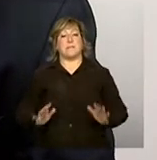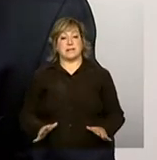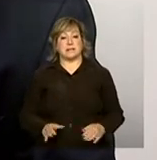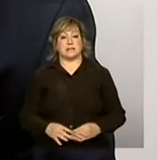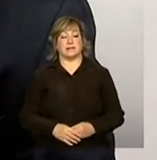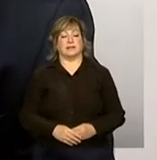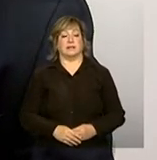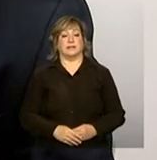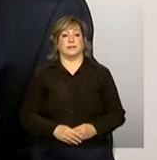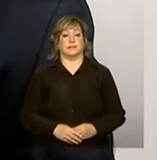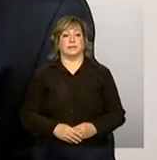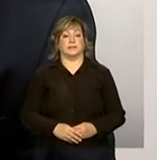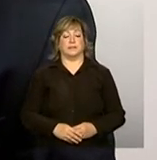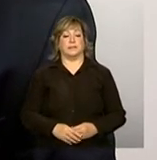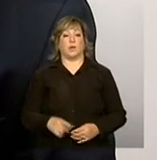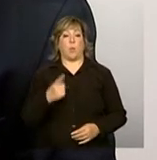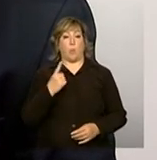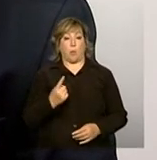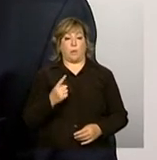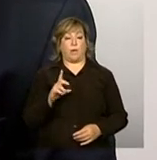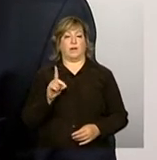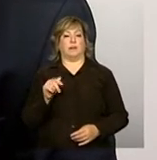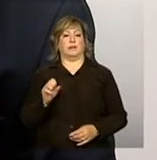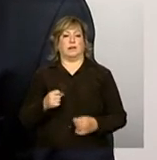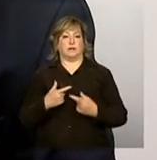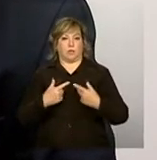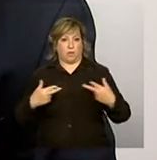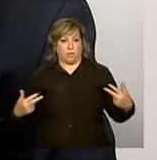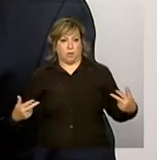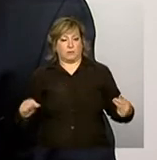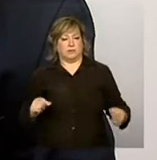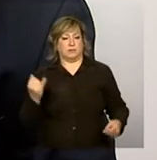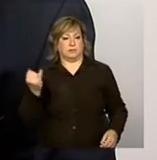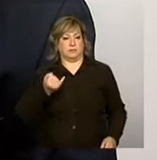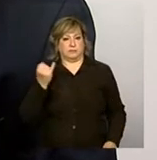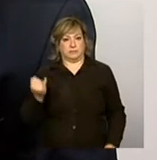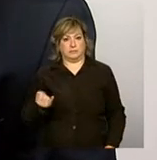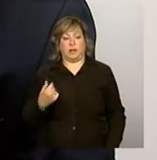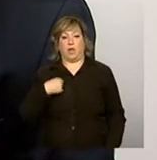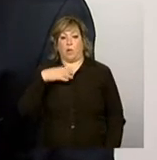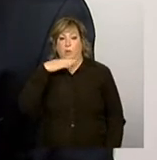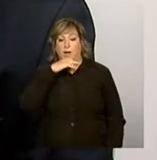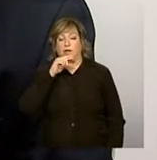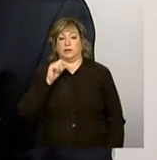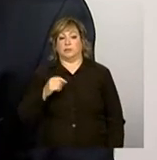uma das práticas que eu acho que era importante a gente até